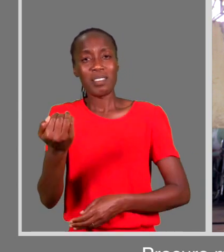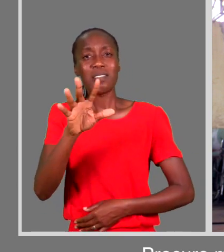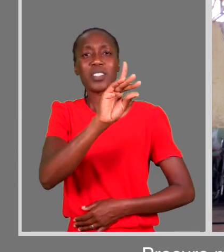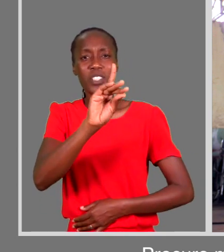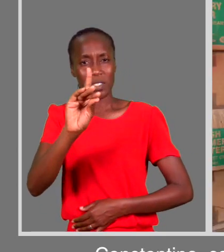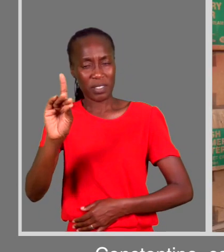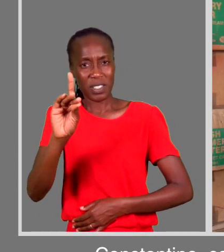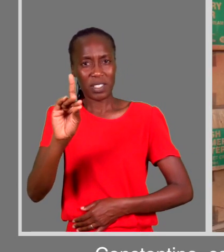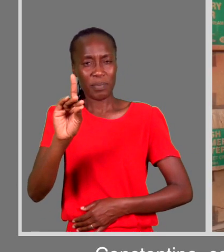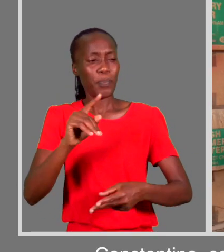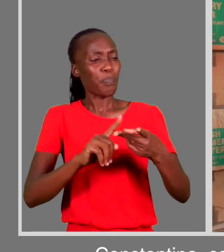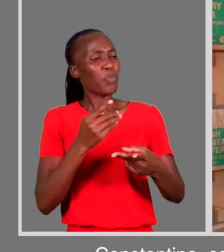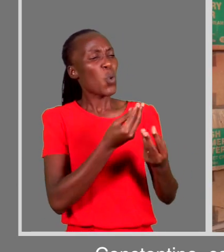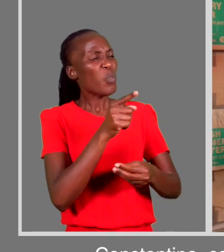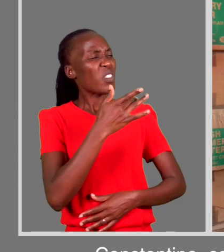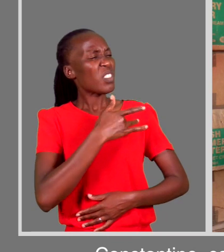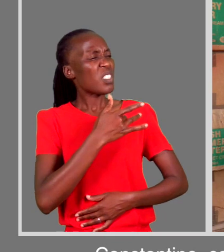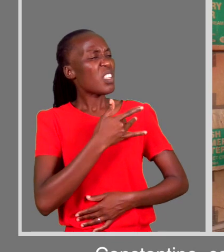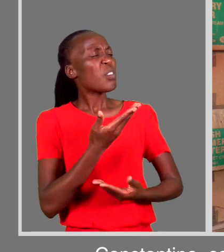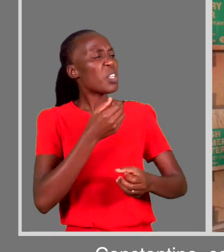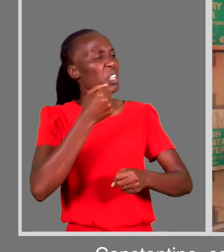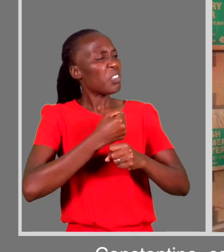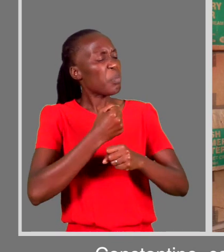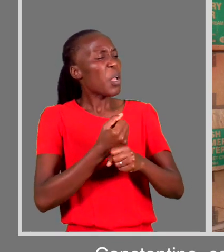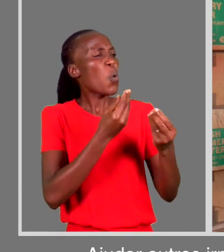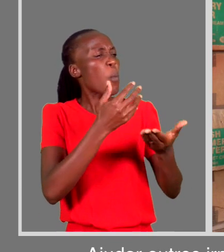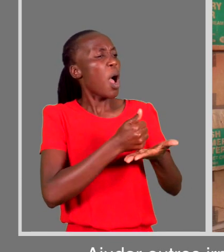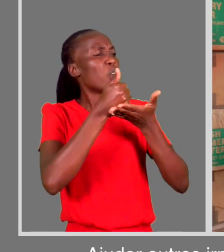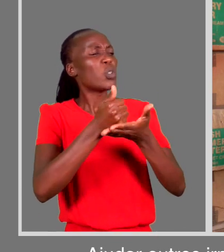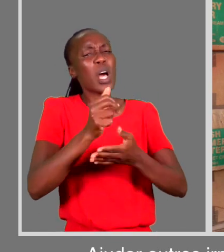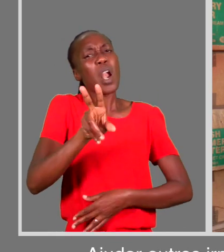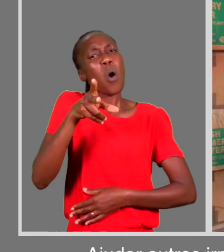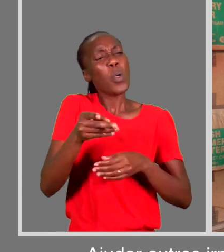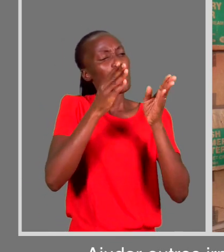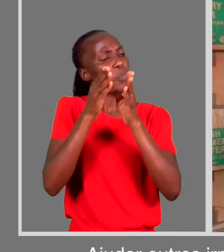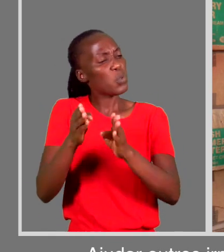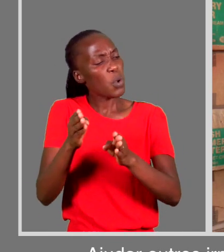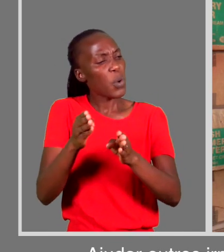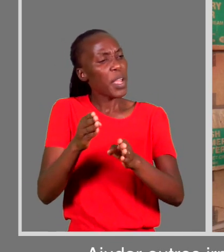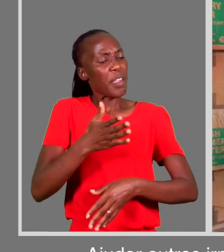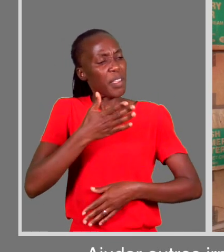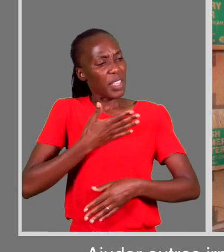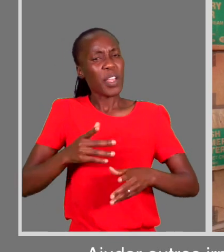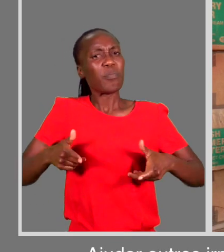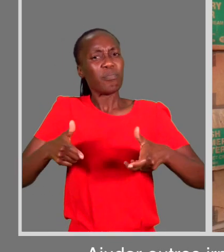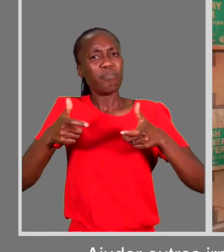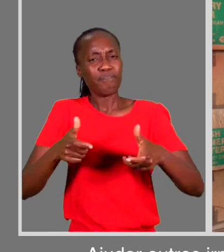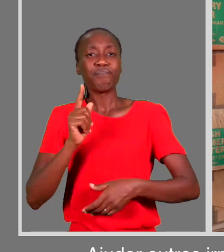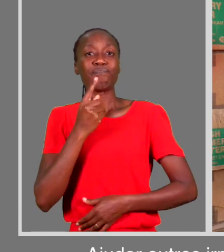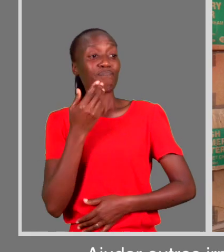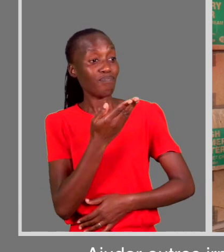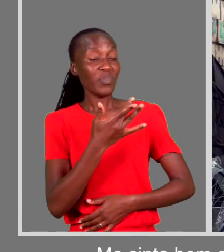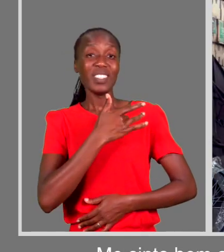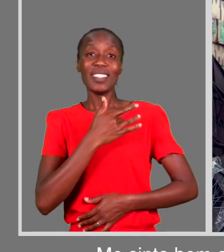especial. Constantino, como é que tu sentes fazer esse trabalho e ajudar os outros irmãos a ter um